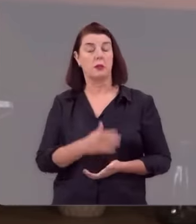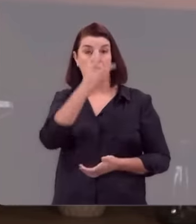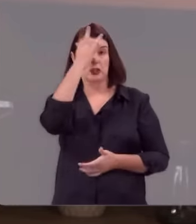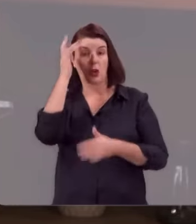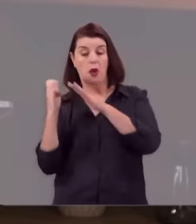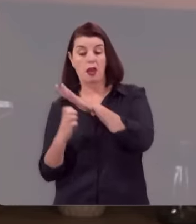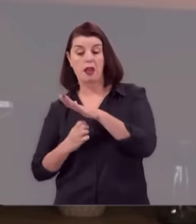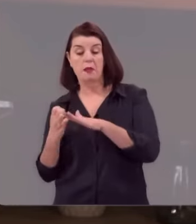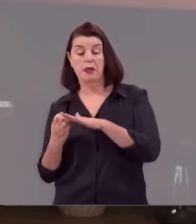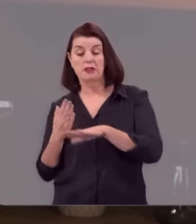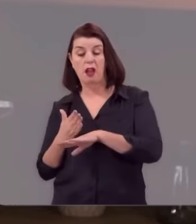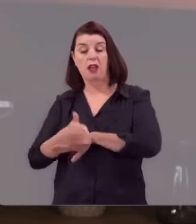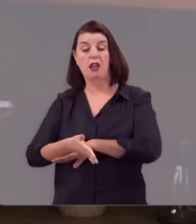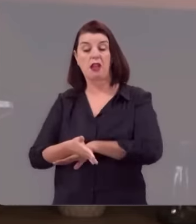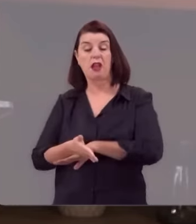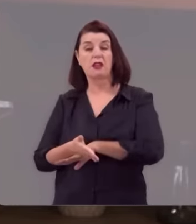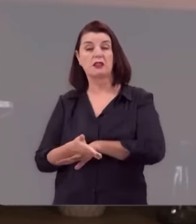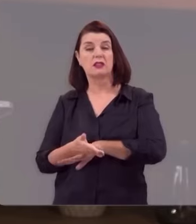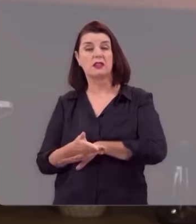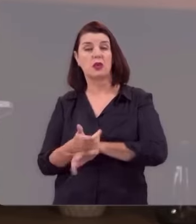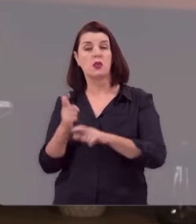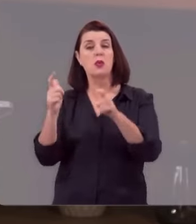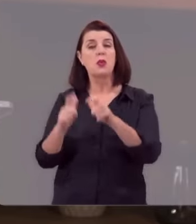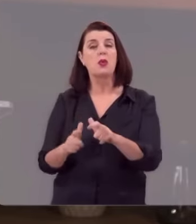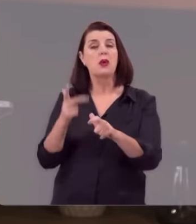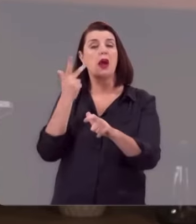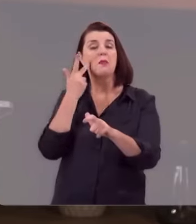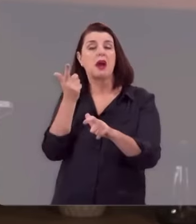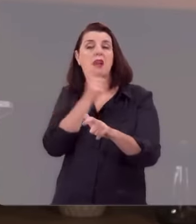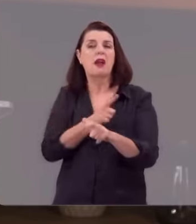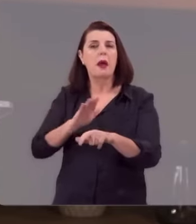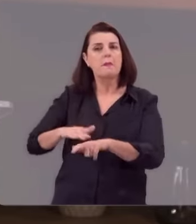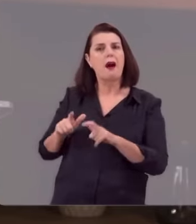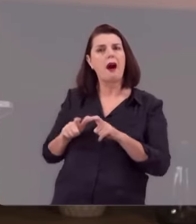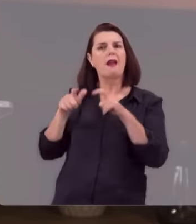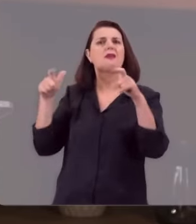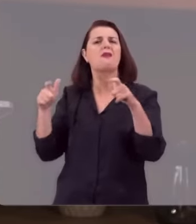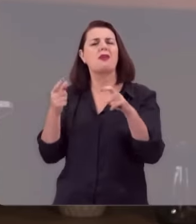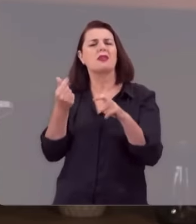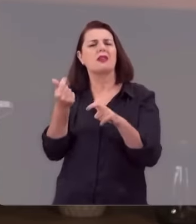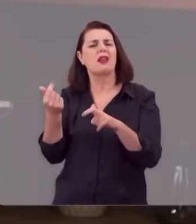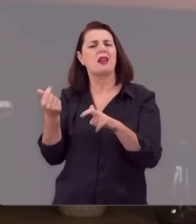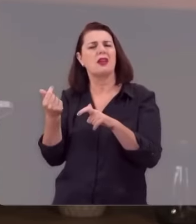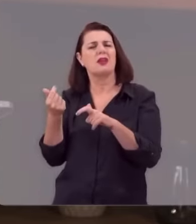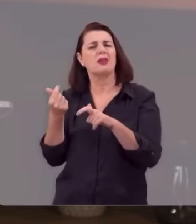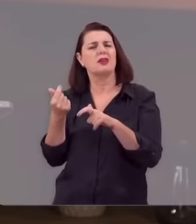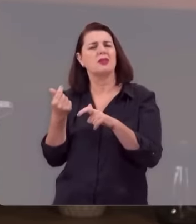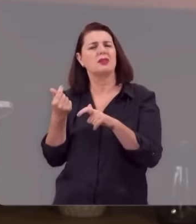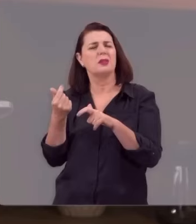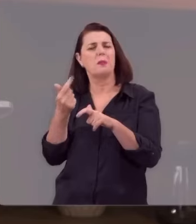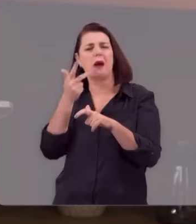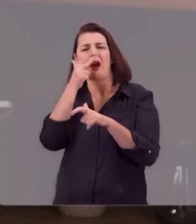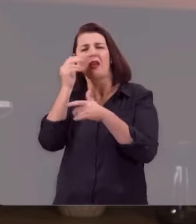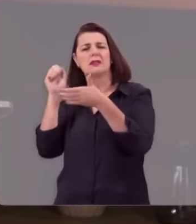em licitações públicas e ganham porque, por trás, tem uma fonte